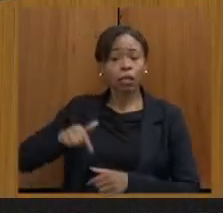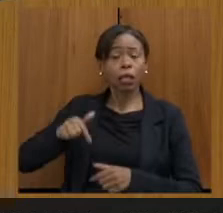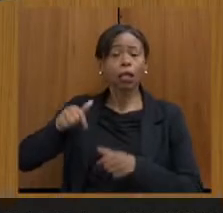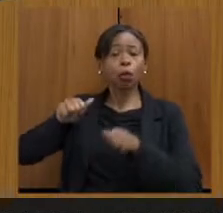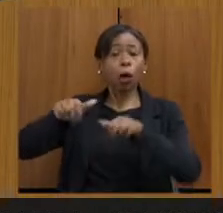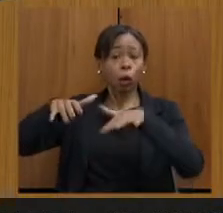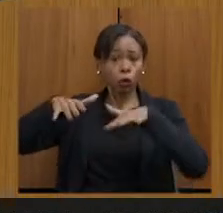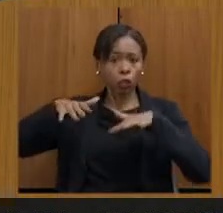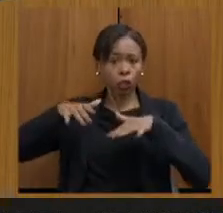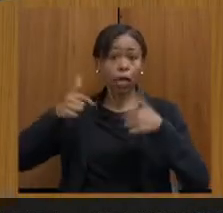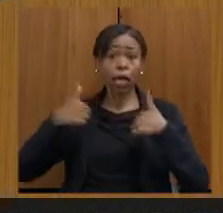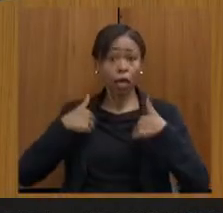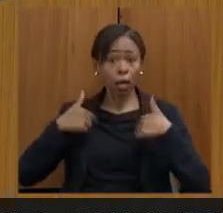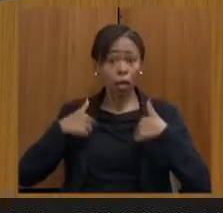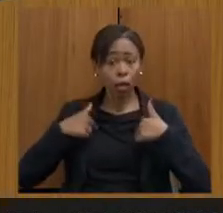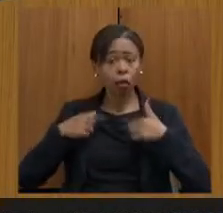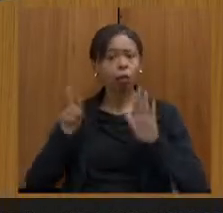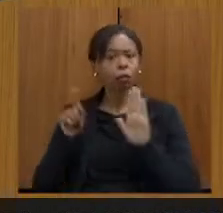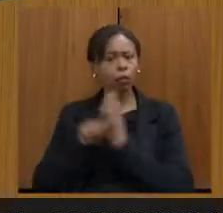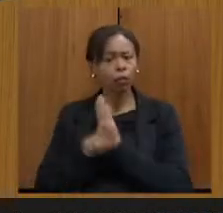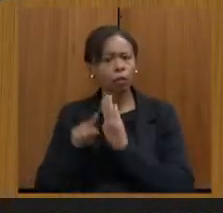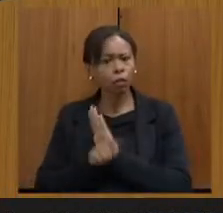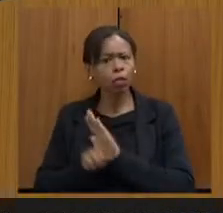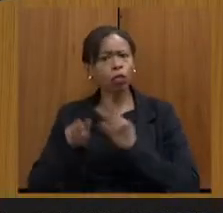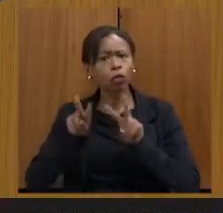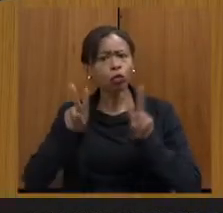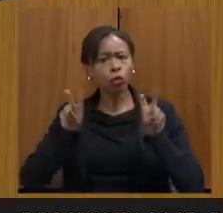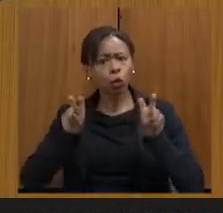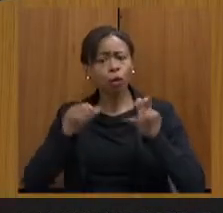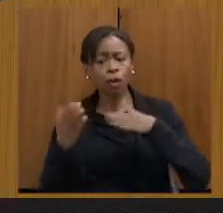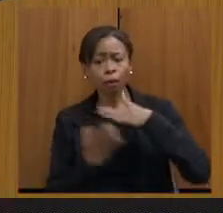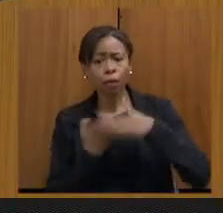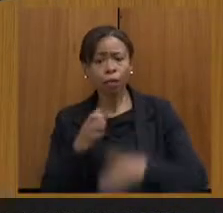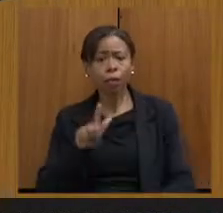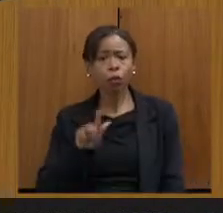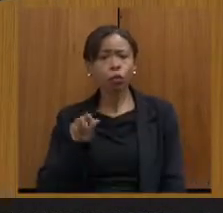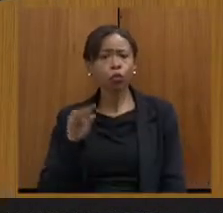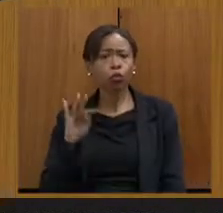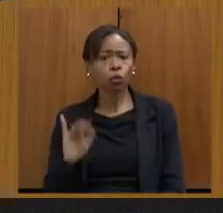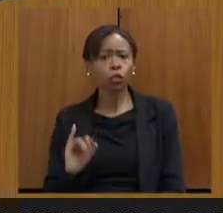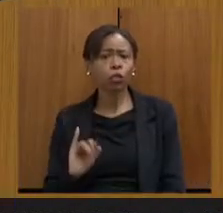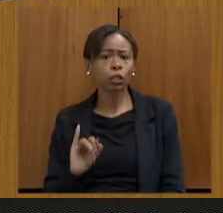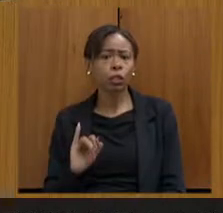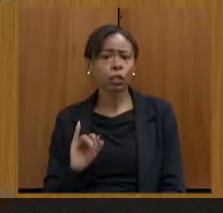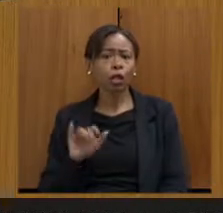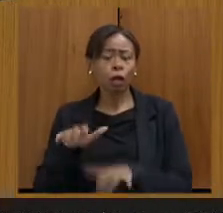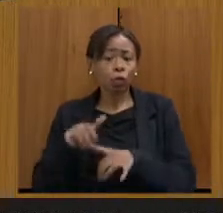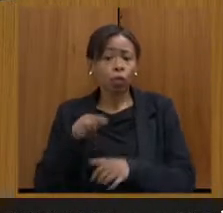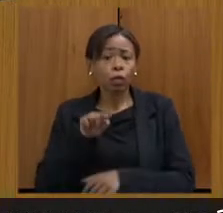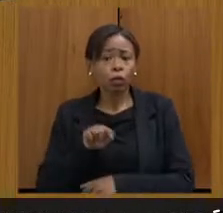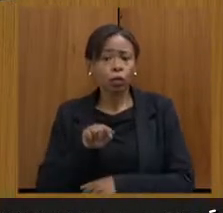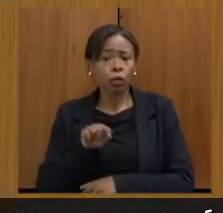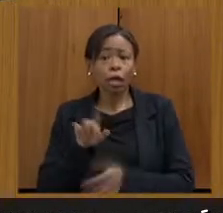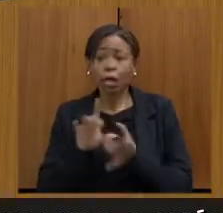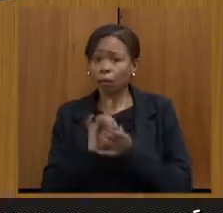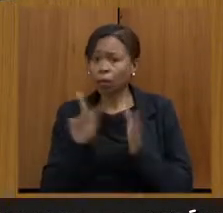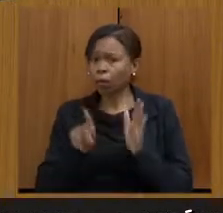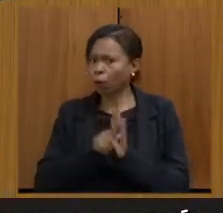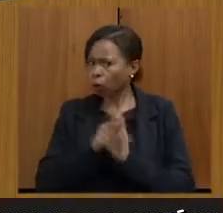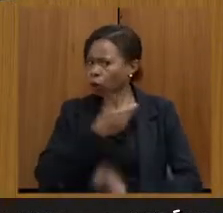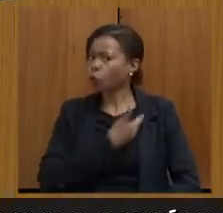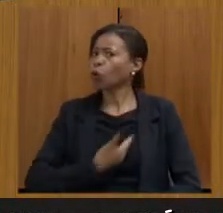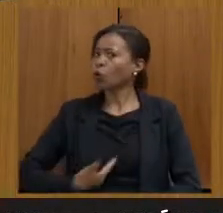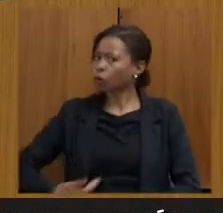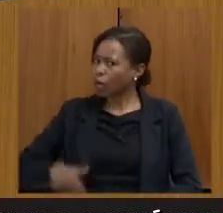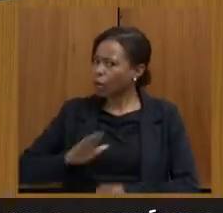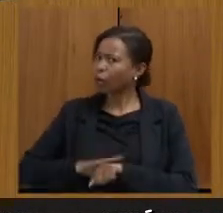Eu, inclusive, questionei a questão da mineradora GUT. A mineradora foi autorizada pelo governo do Estado